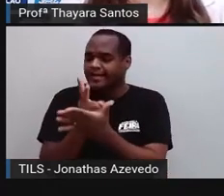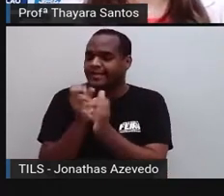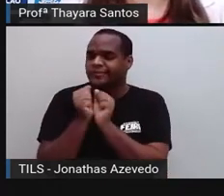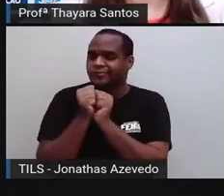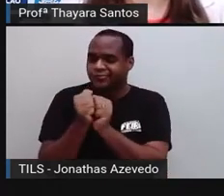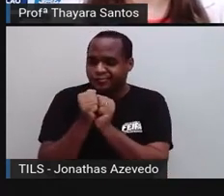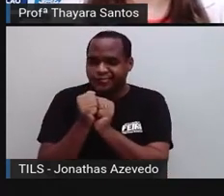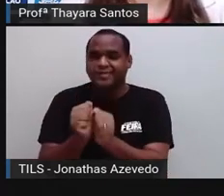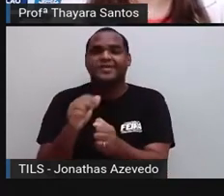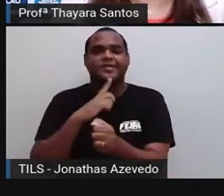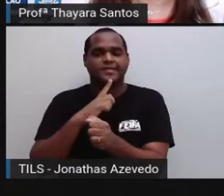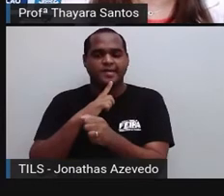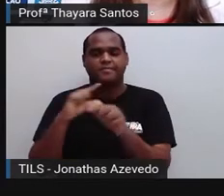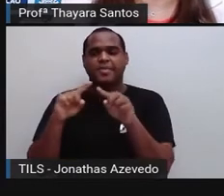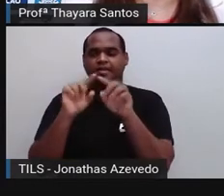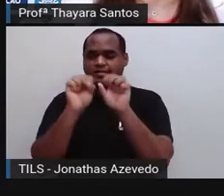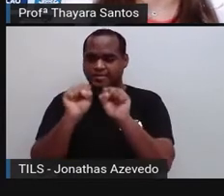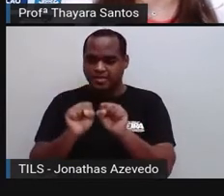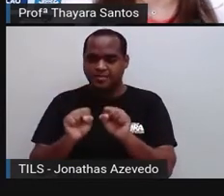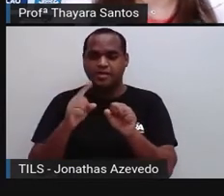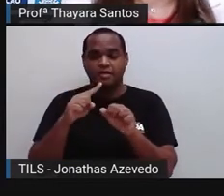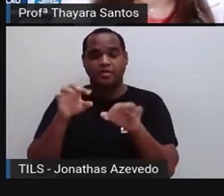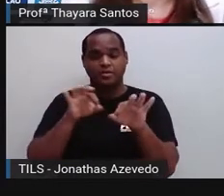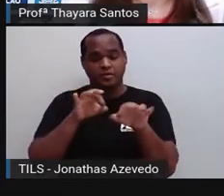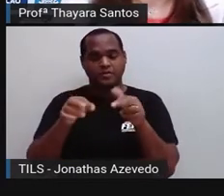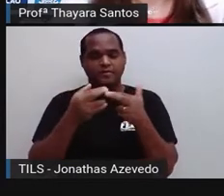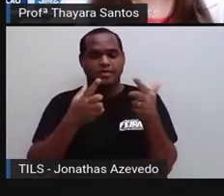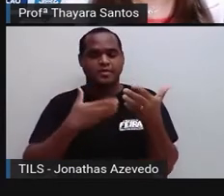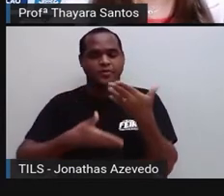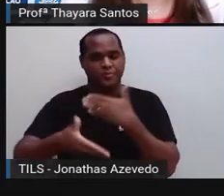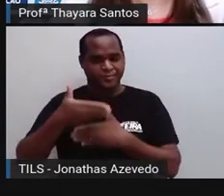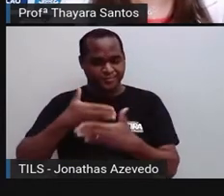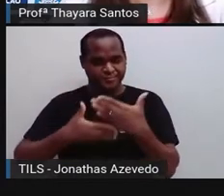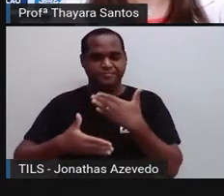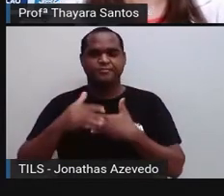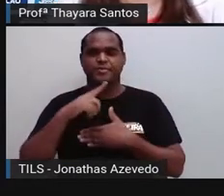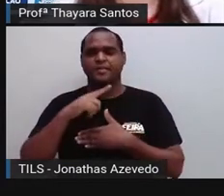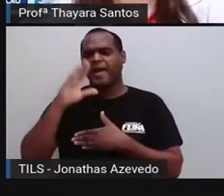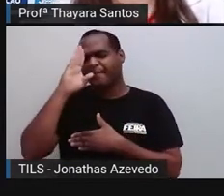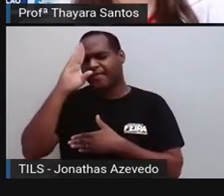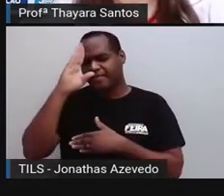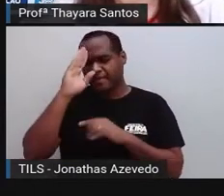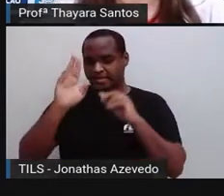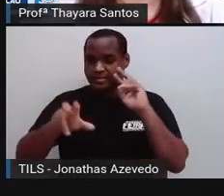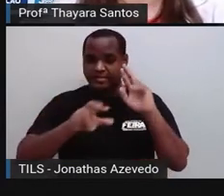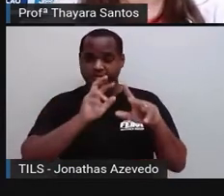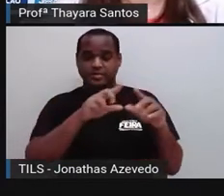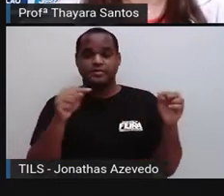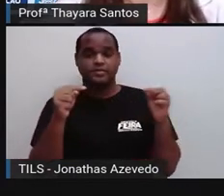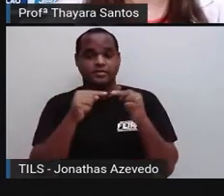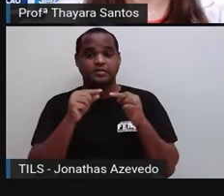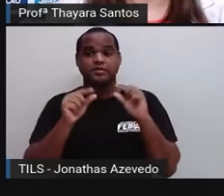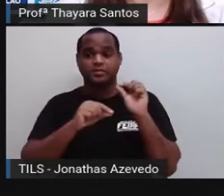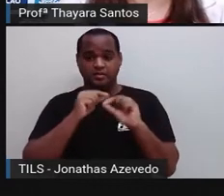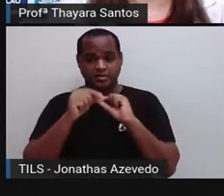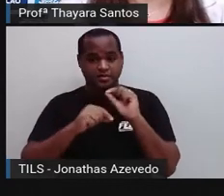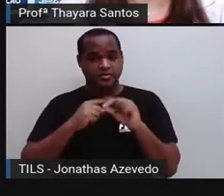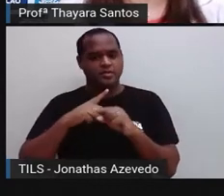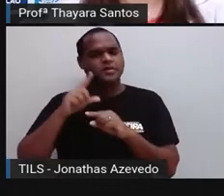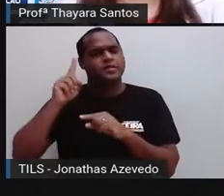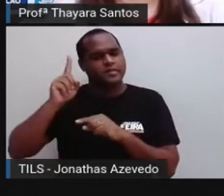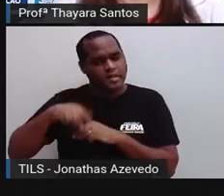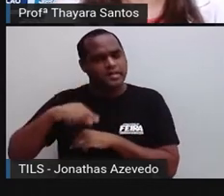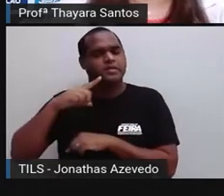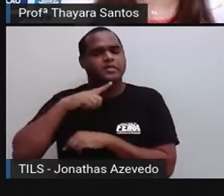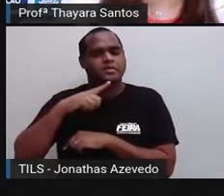nervoso para formar os sistemas de controle do nosso corpo. A principal diferença entre esses dois sistemas é a maneira